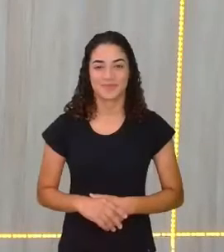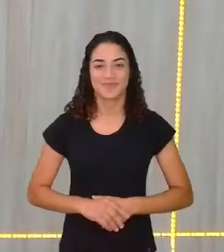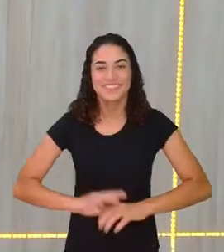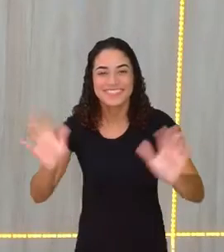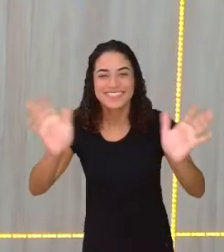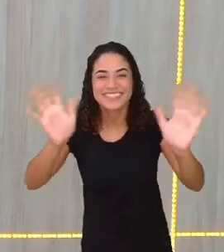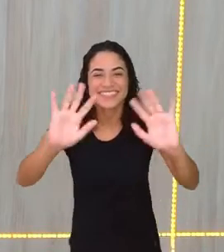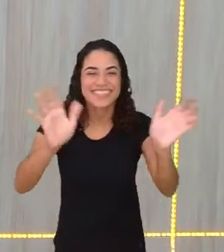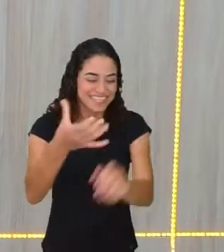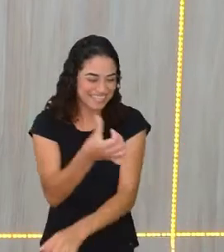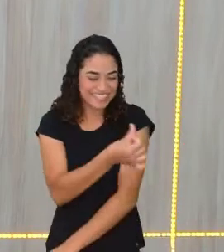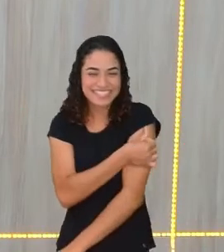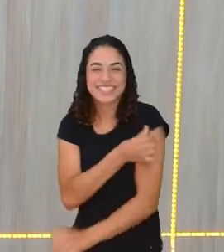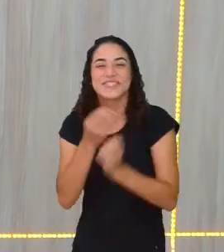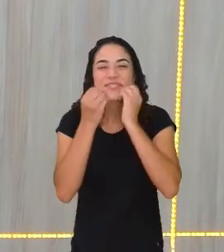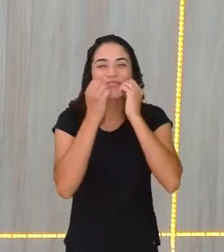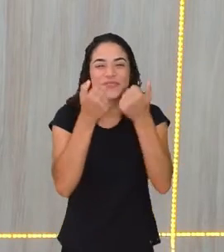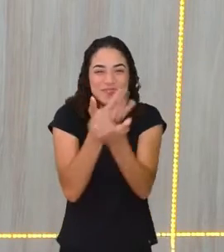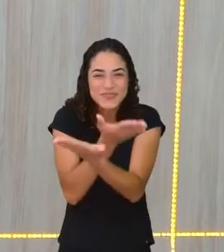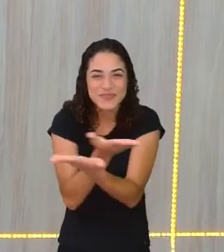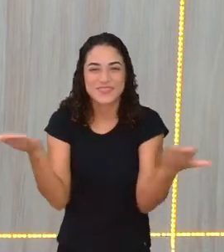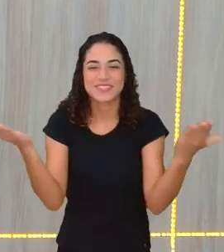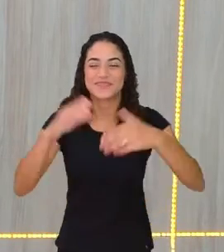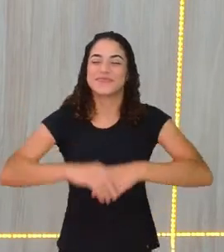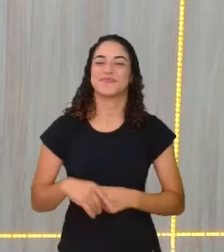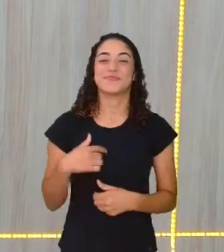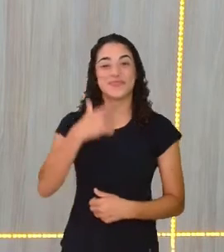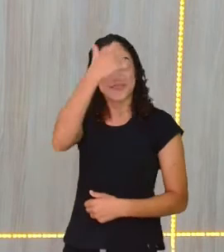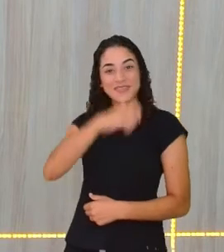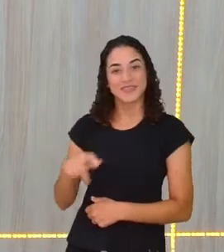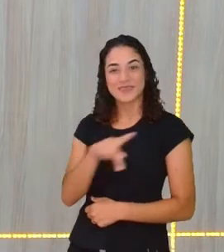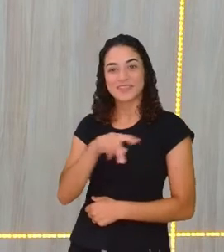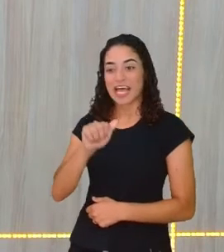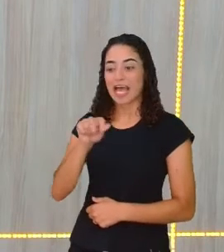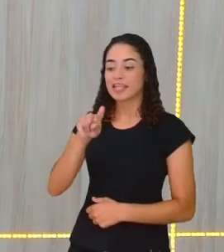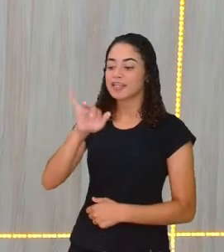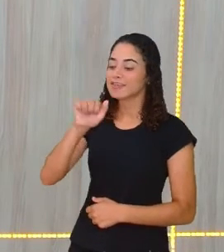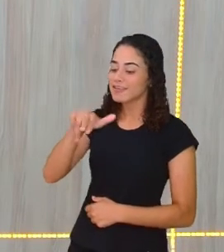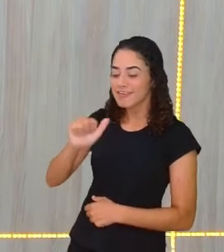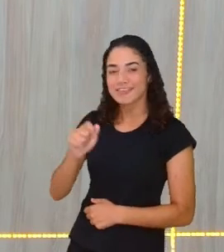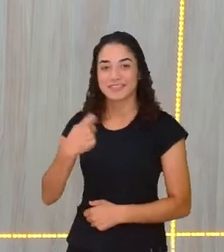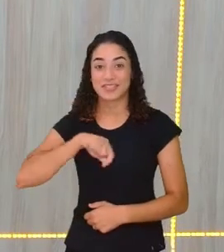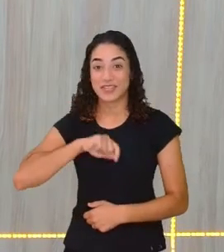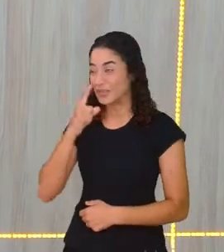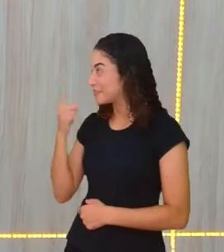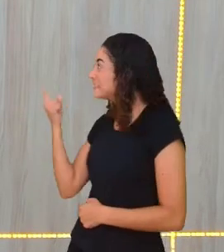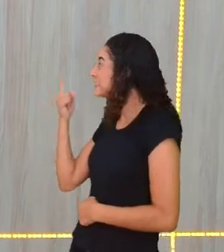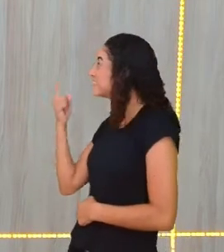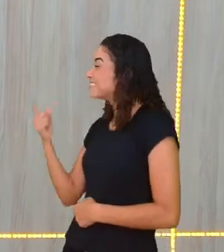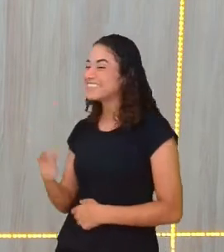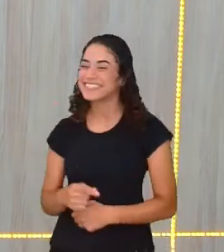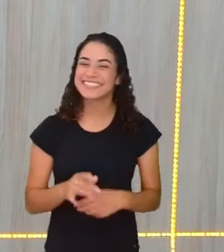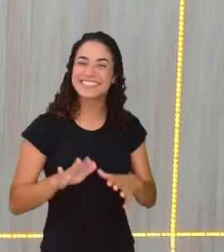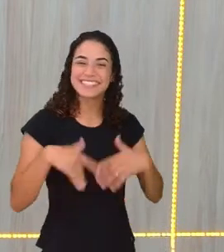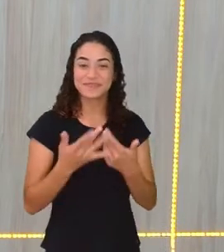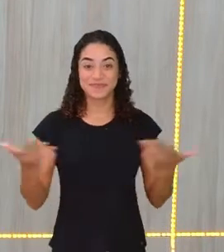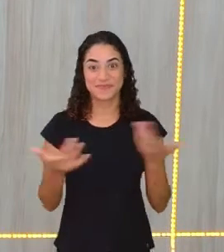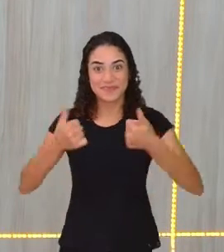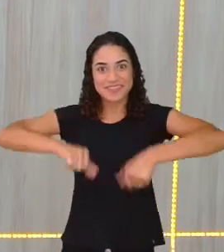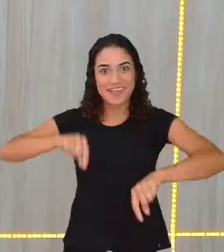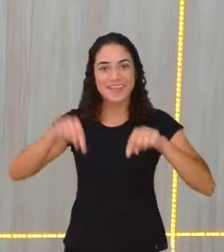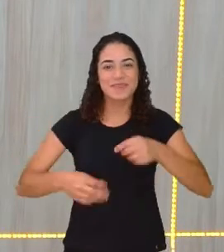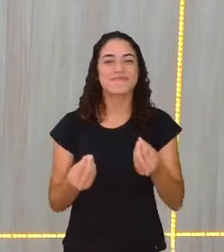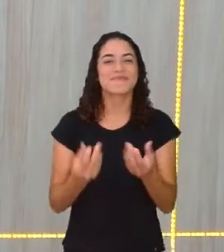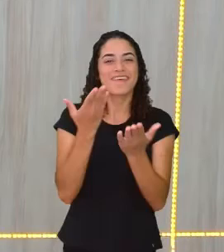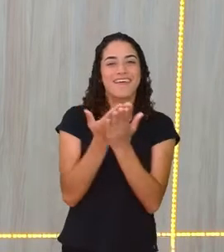Olá, sexto ano, tudo bem com vocês? Eu sou a professora Adriana Maria, este é o meu sinal e estamos aqui para